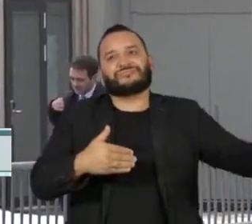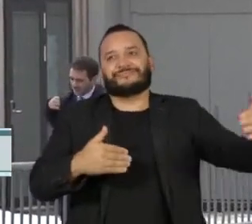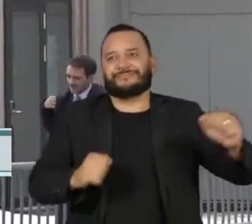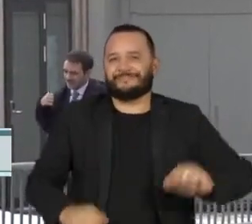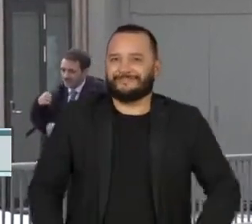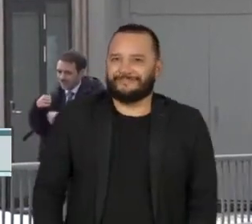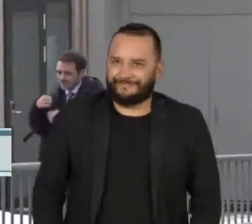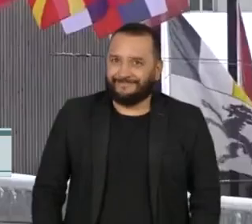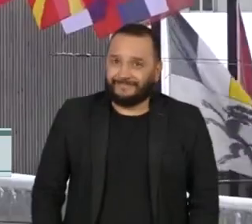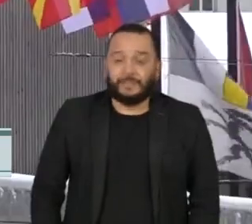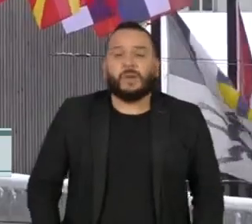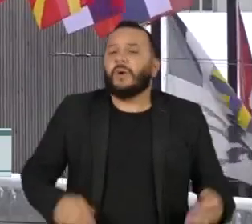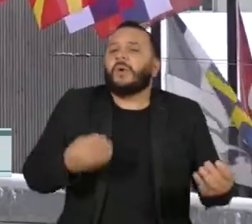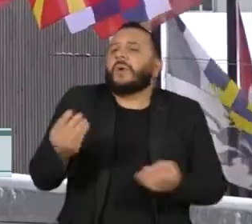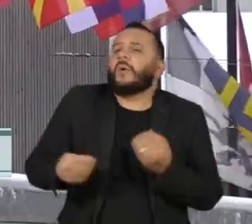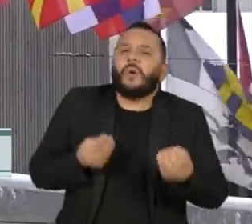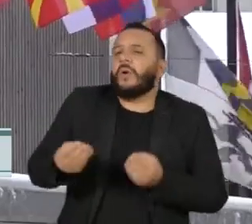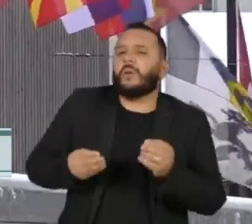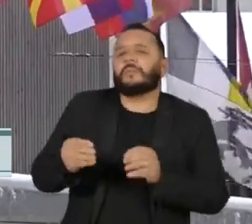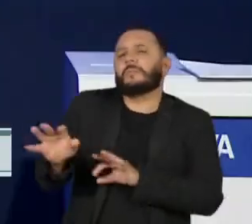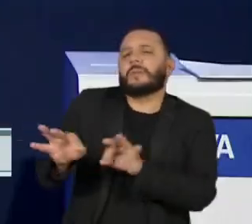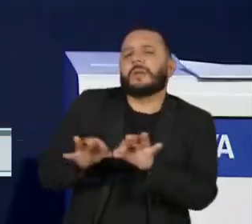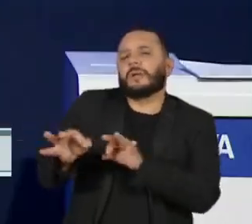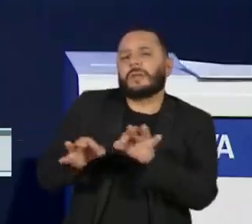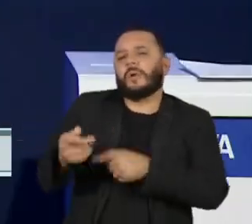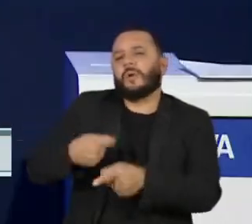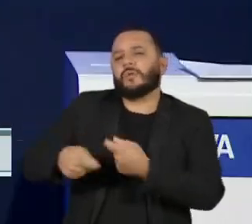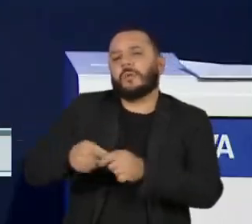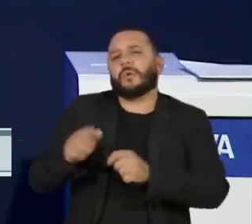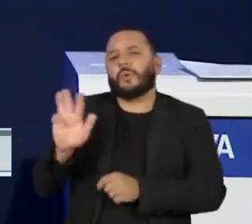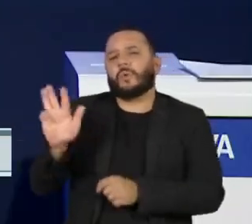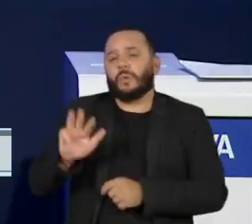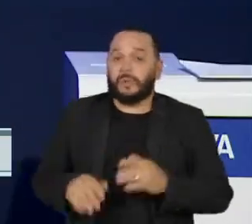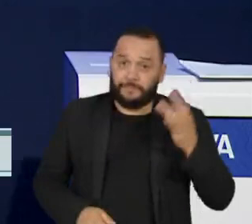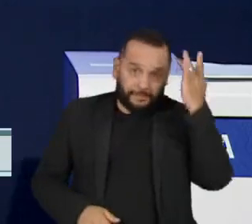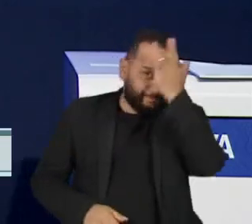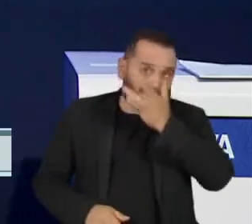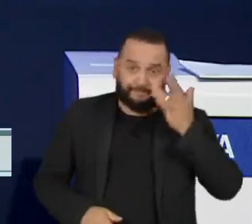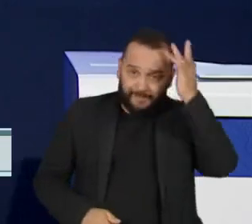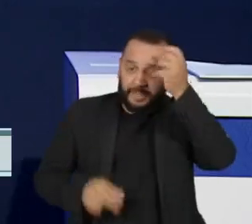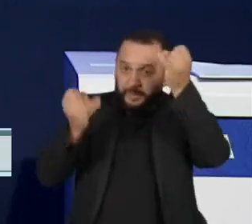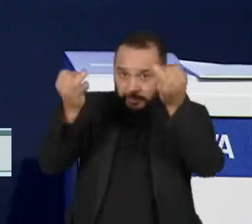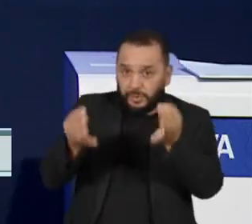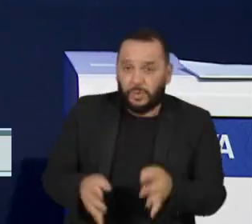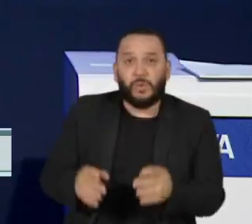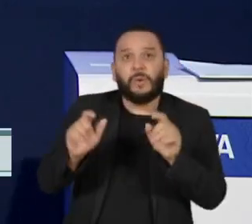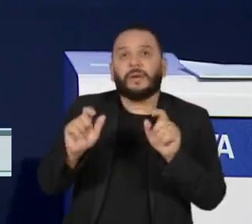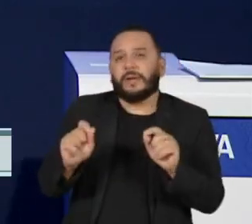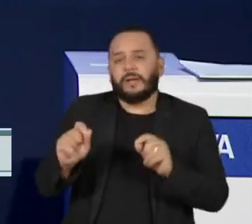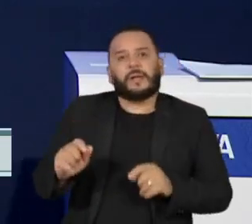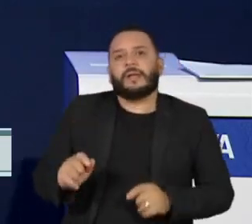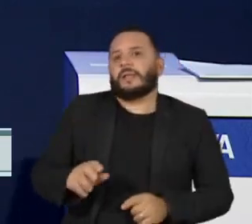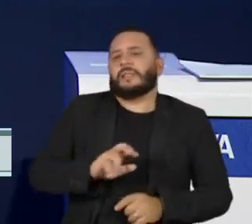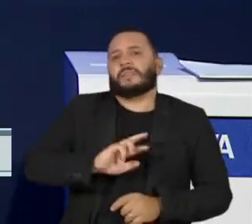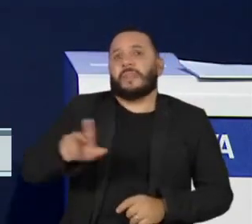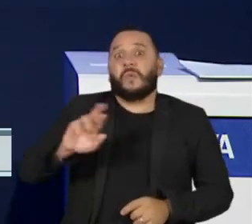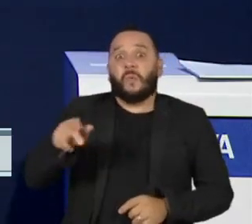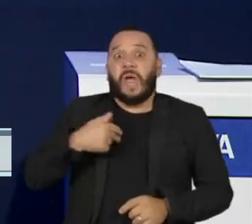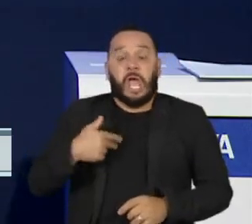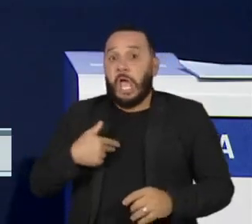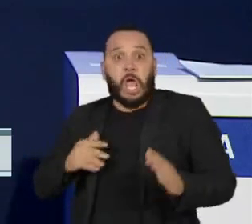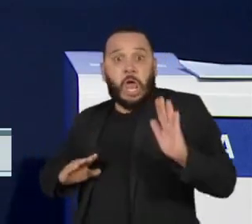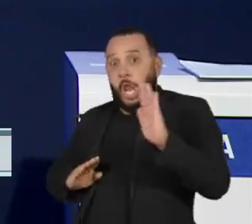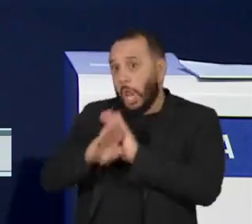Perguntado sobre o plano econômico do governo Lula, Haddad avaliou que não se trata de nada hiperambicioso